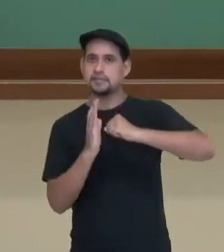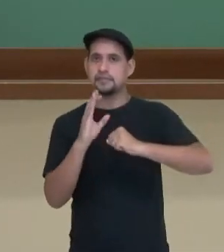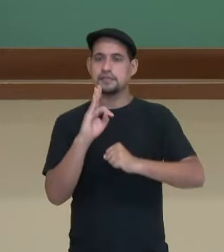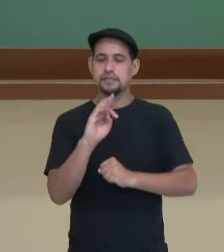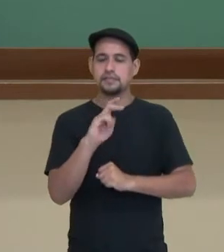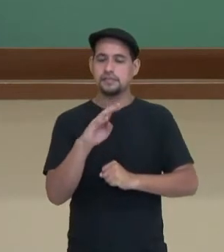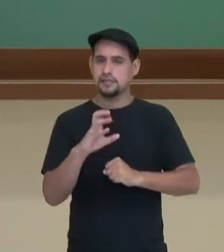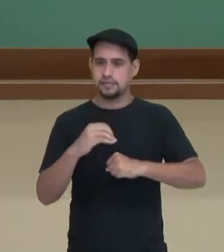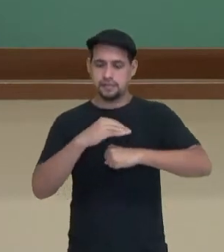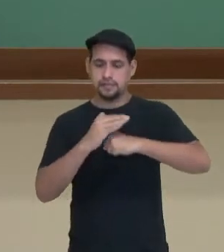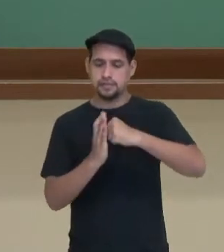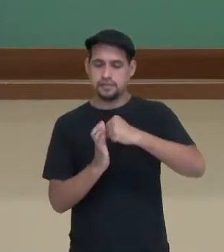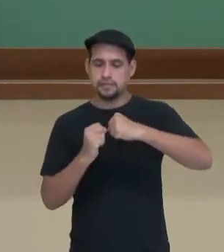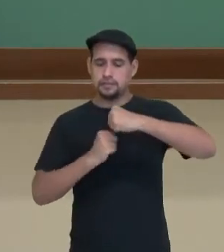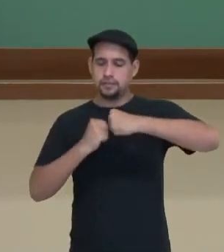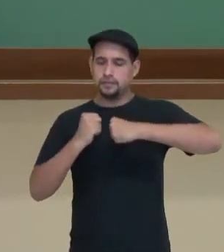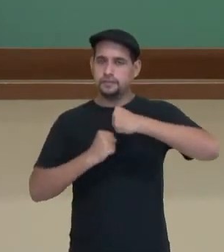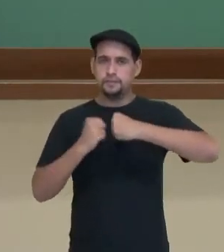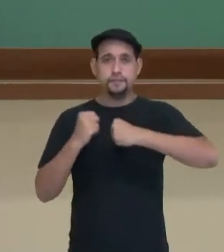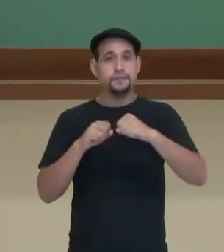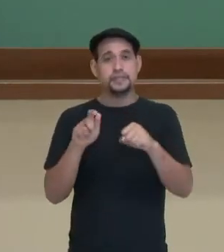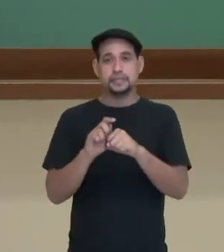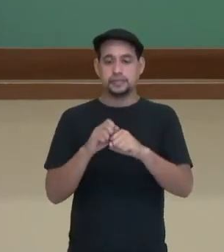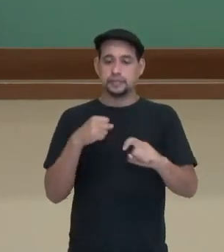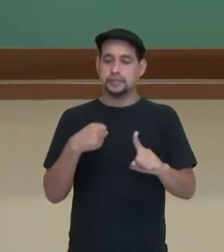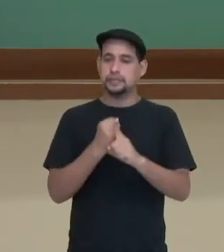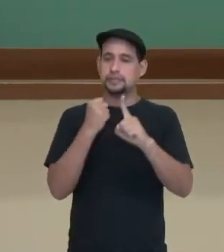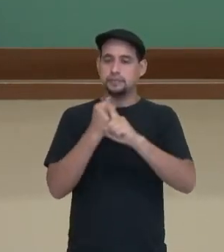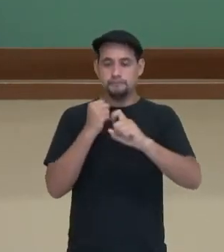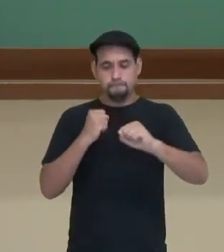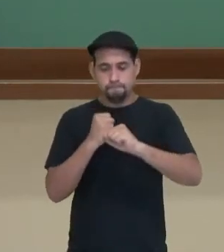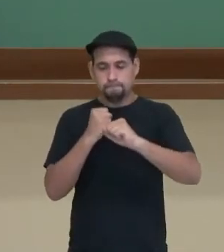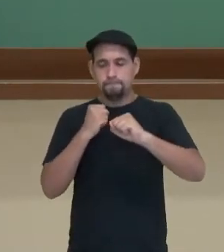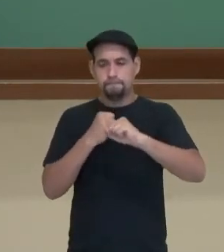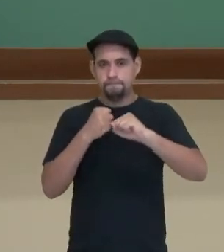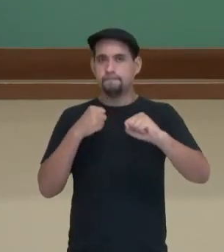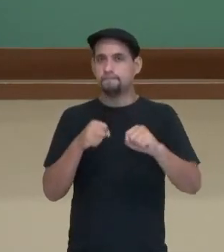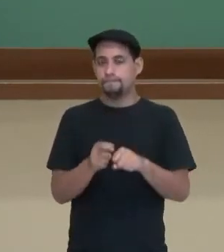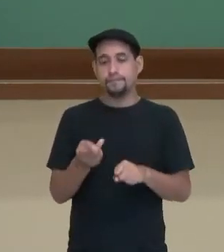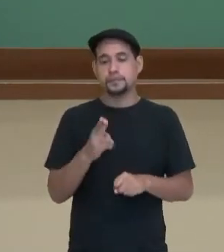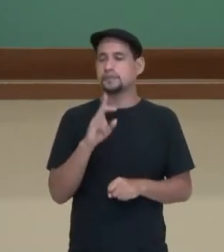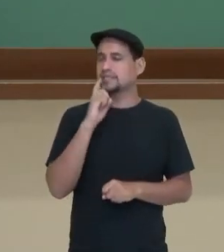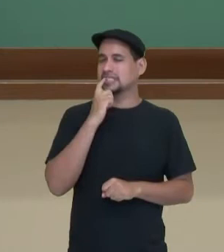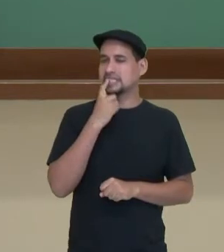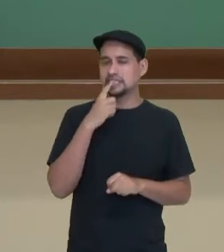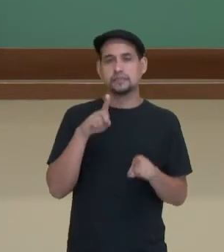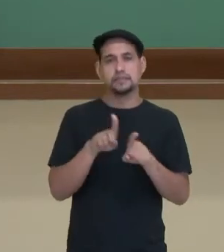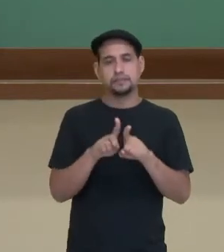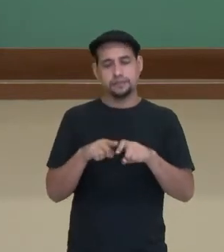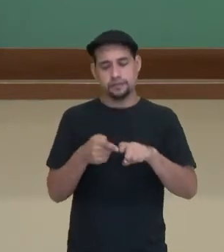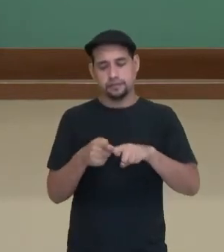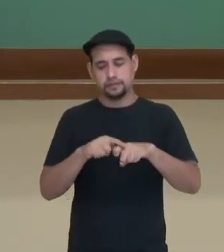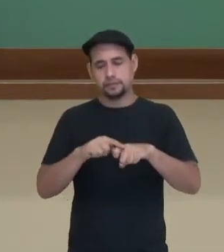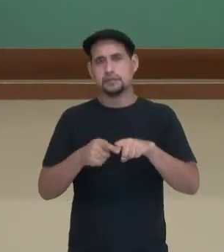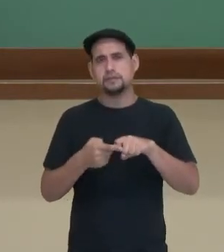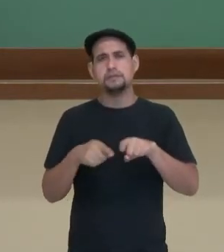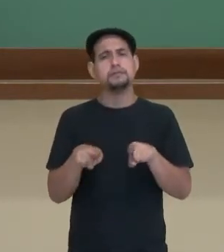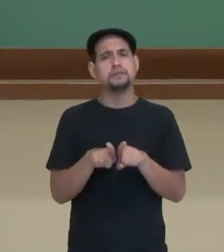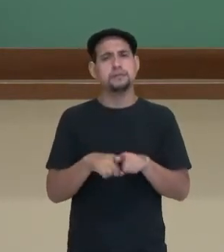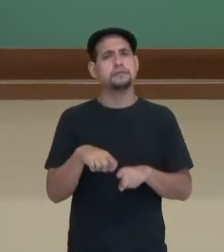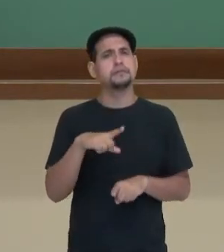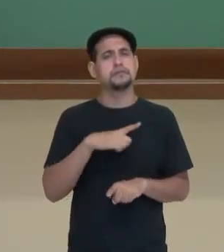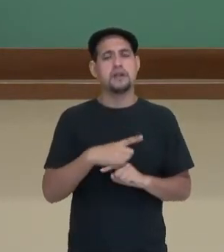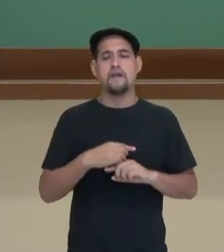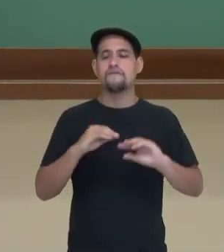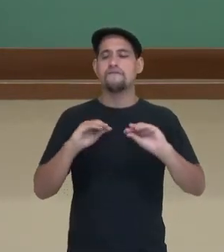cartilaginoso. Ele amortece os impactos nas vértebras, por exemplo, ou nos ossos longos do joelho. E tem também a